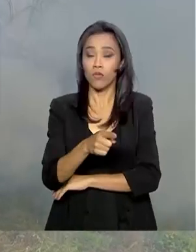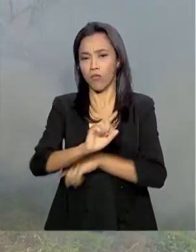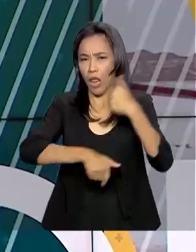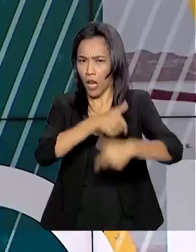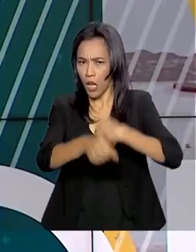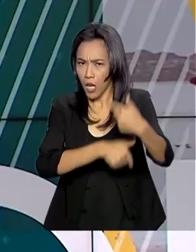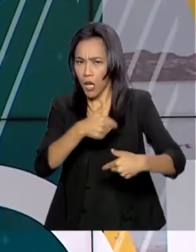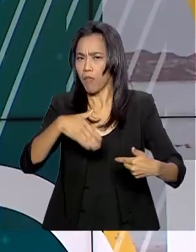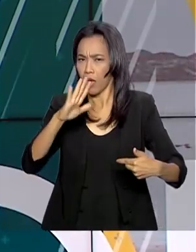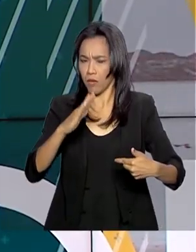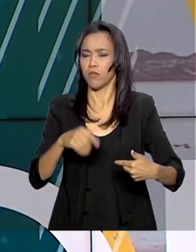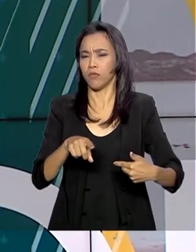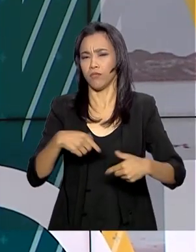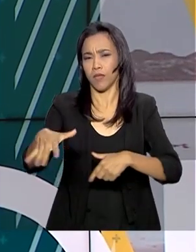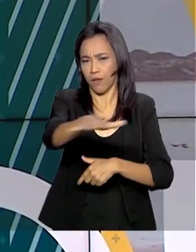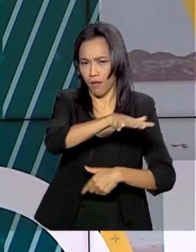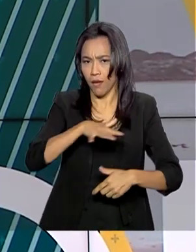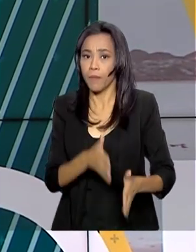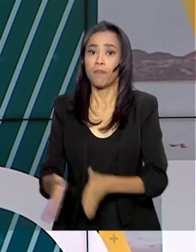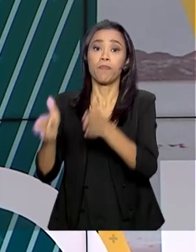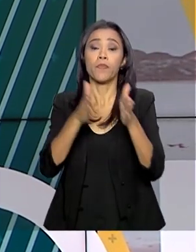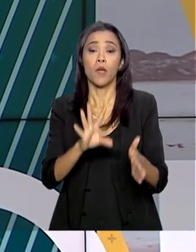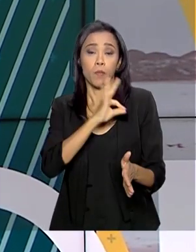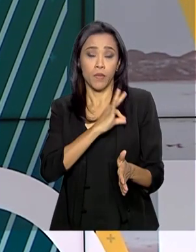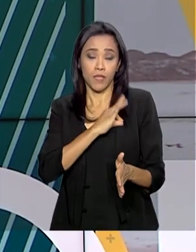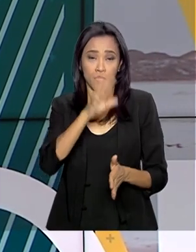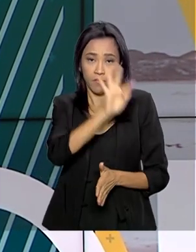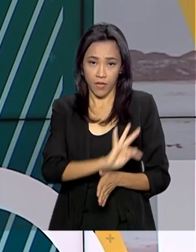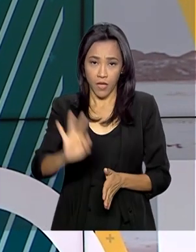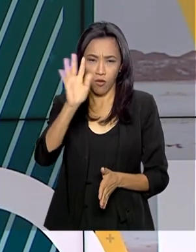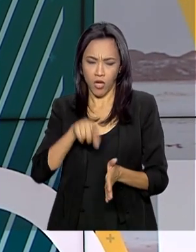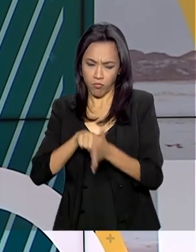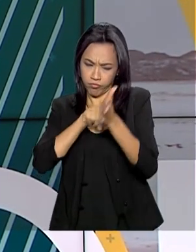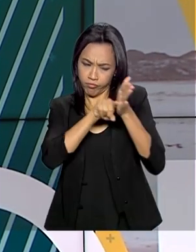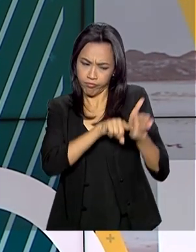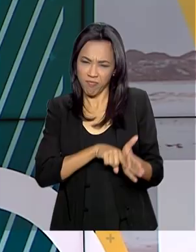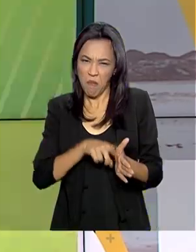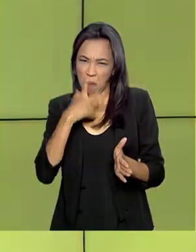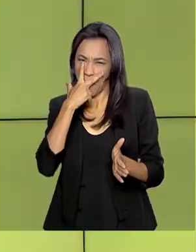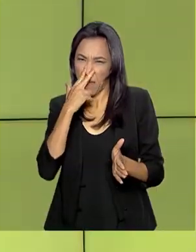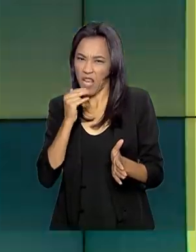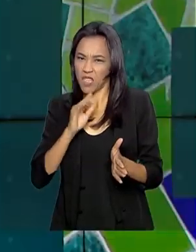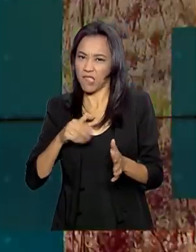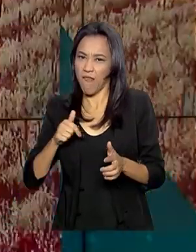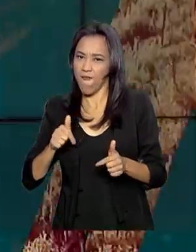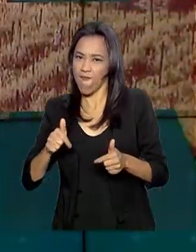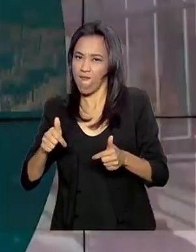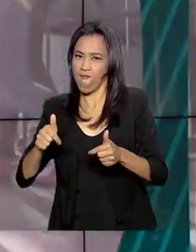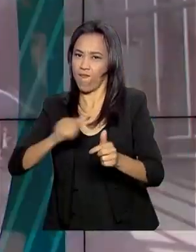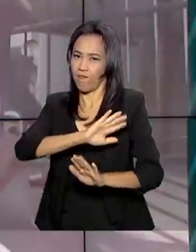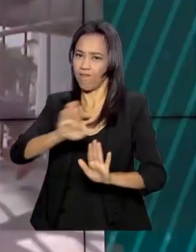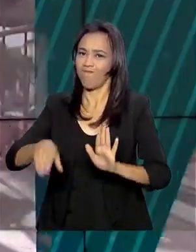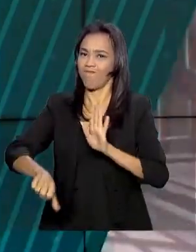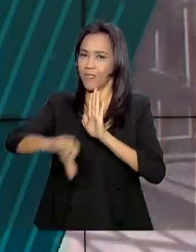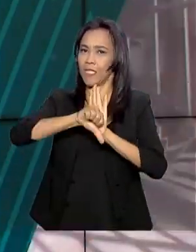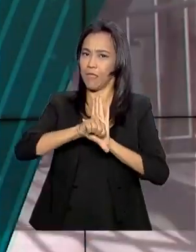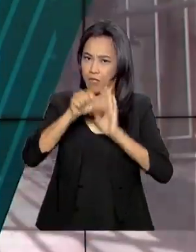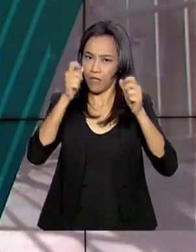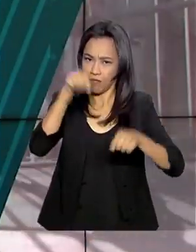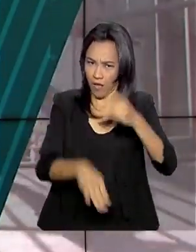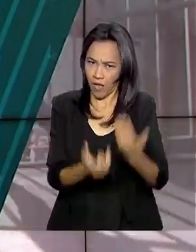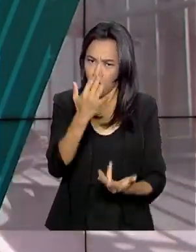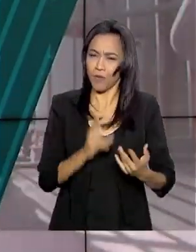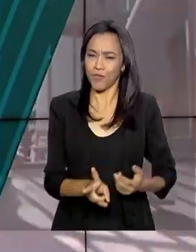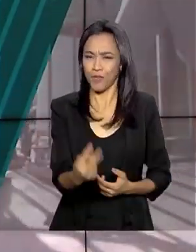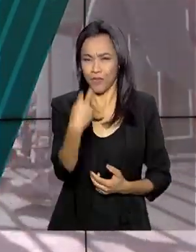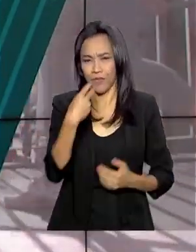região. E veja também, Polícia Federal já investiga possível atuação criminosa em incêndios na Amazônia. Fique com a gente, o